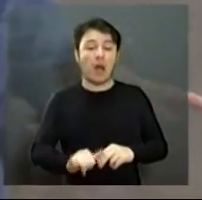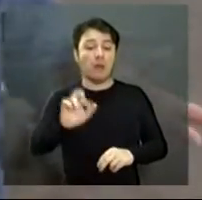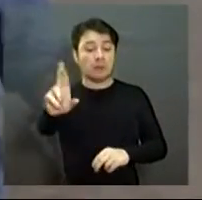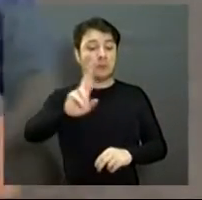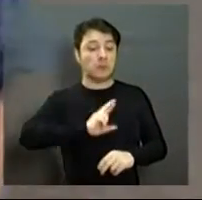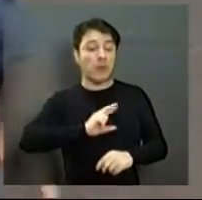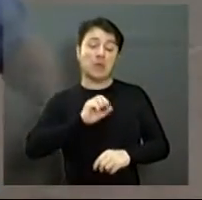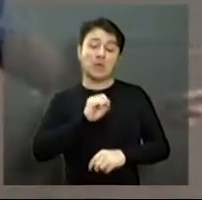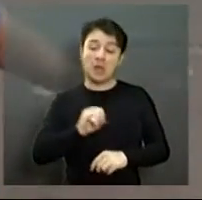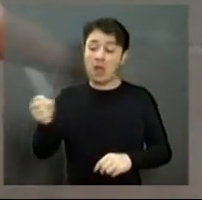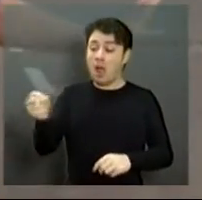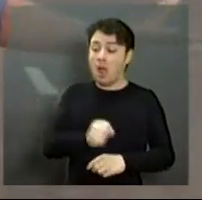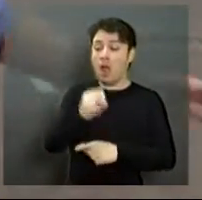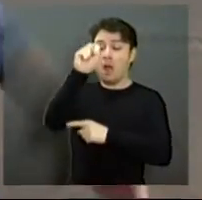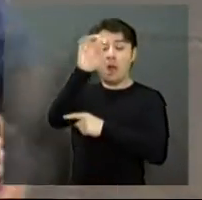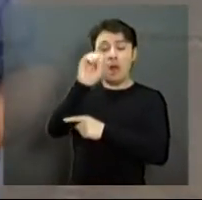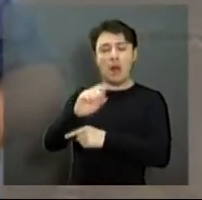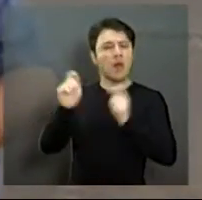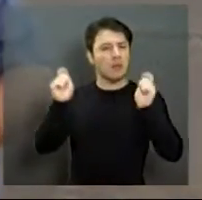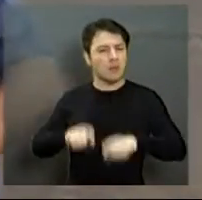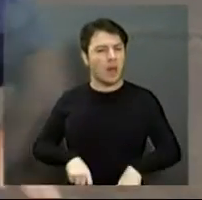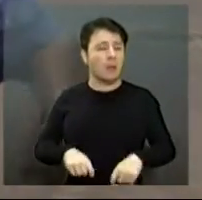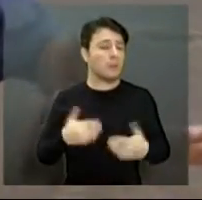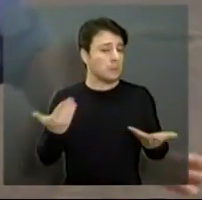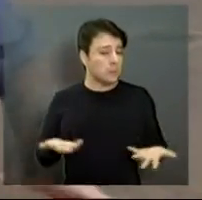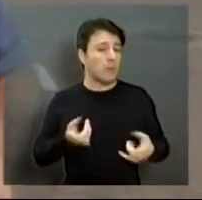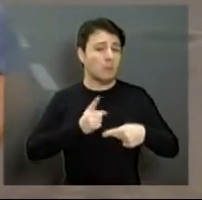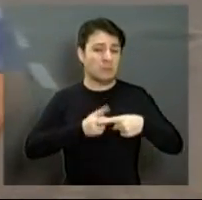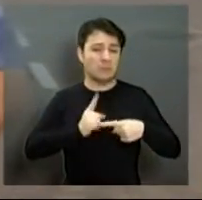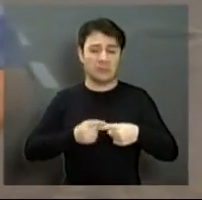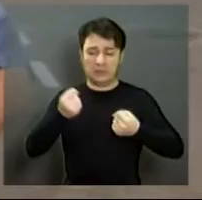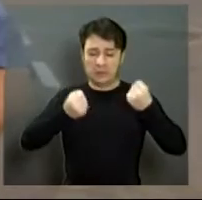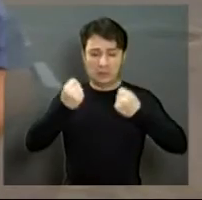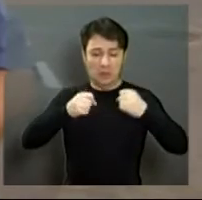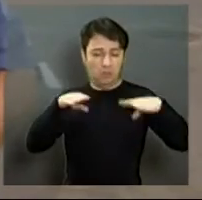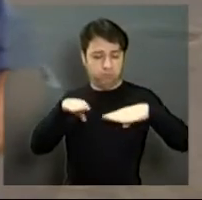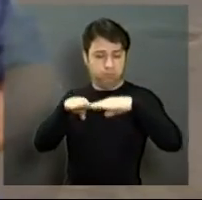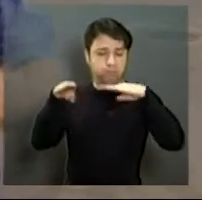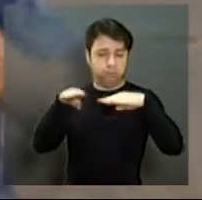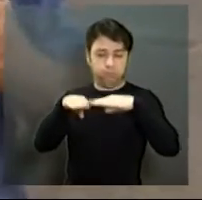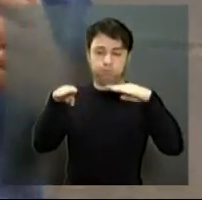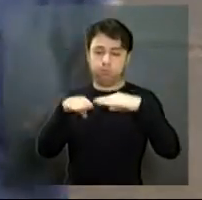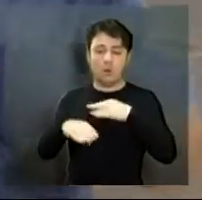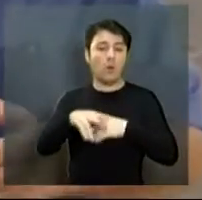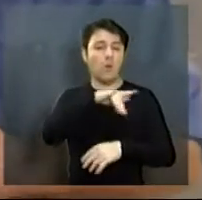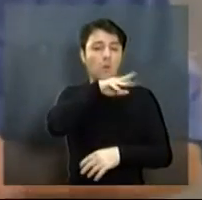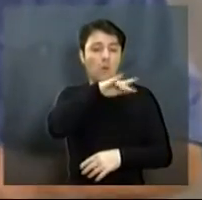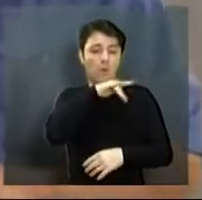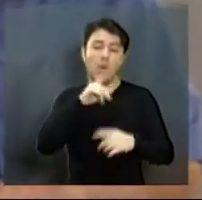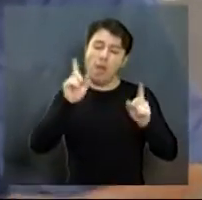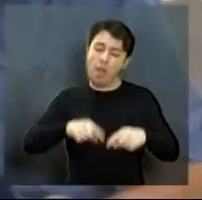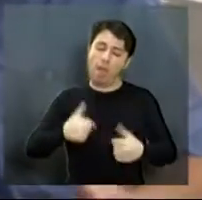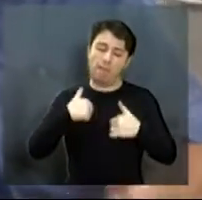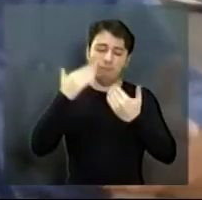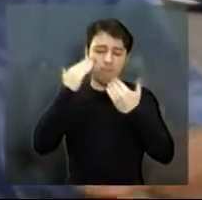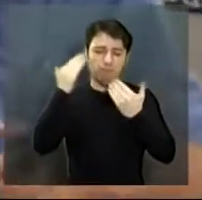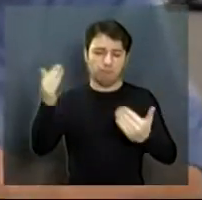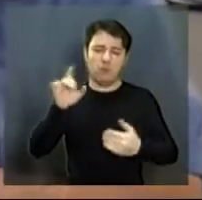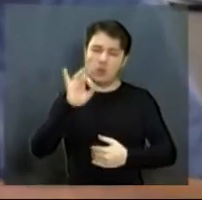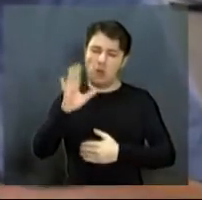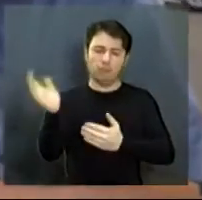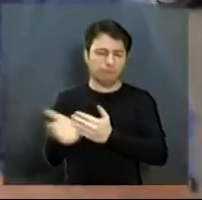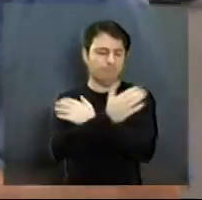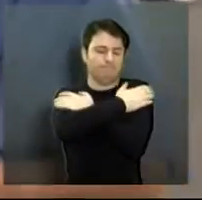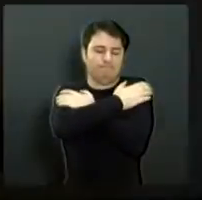se o sistema semafórico, alguma coisa que ser feita aqui, porque está muito confuso aqui esse cruzamento. Fica aqui, meu, muito obrigado, e um